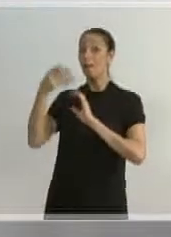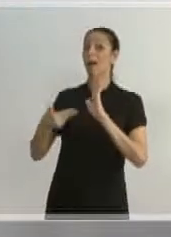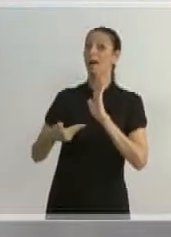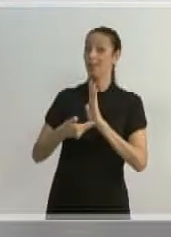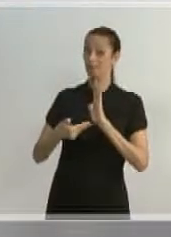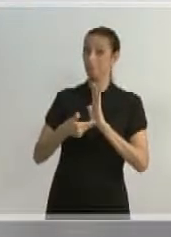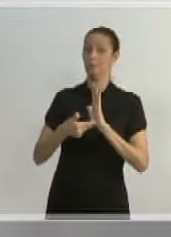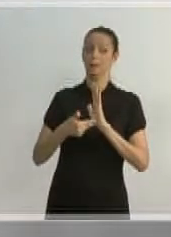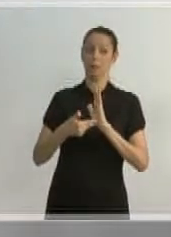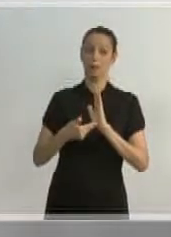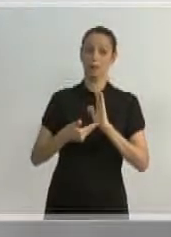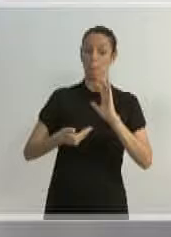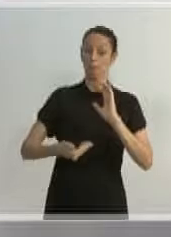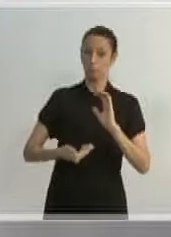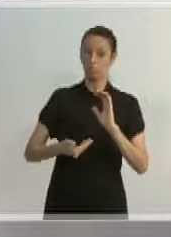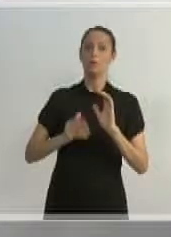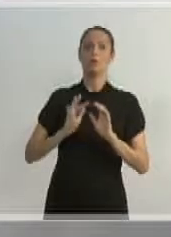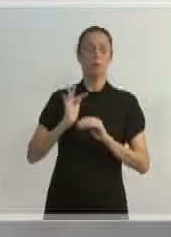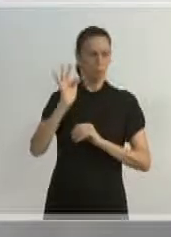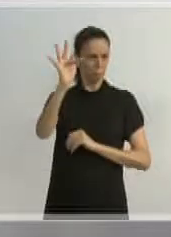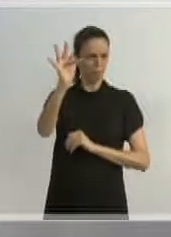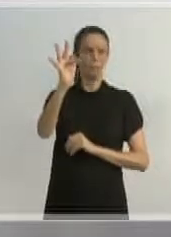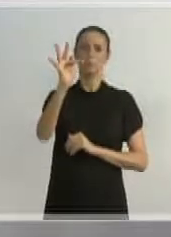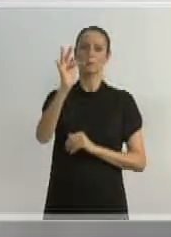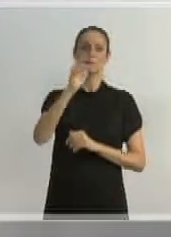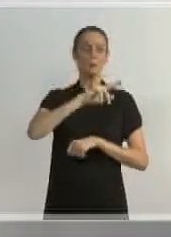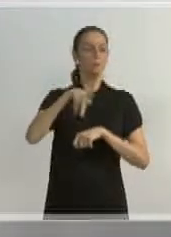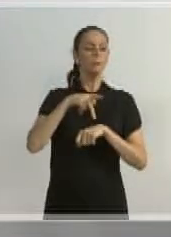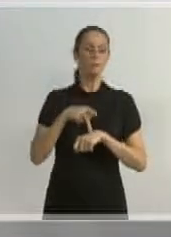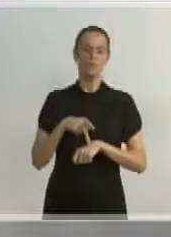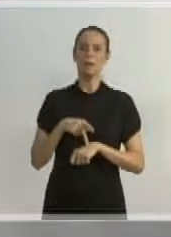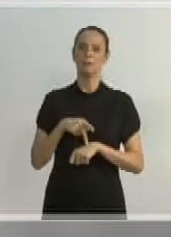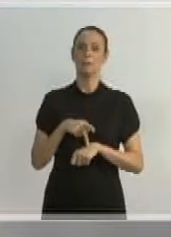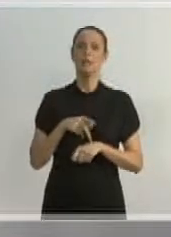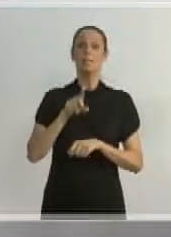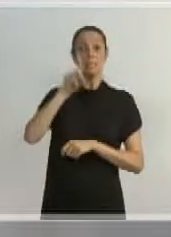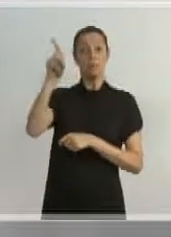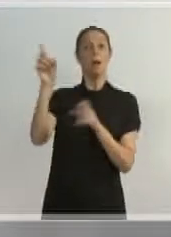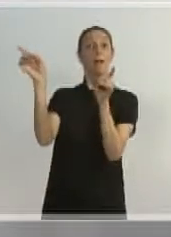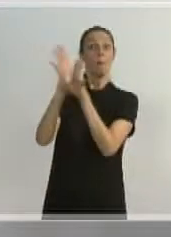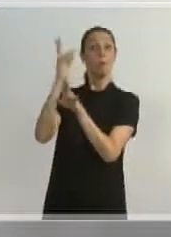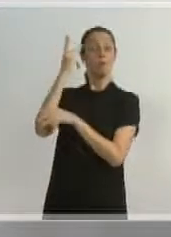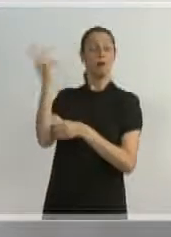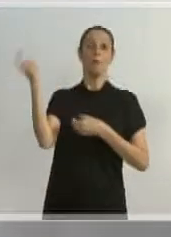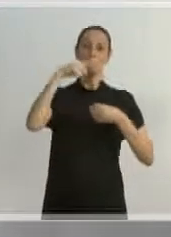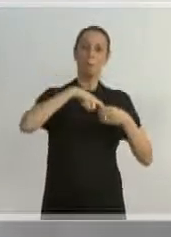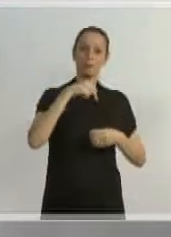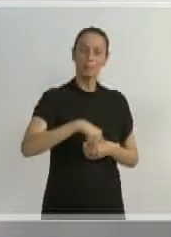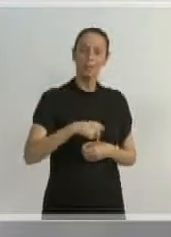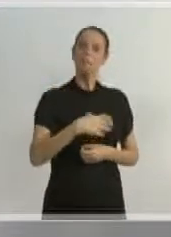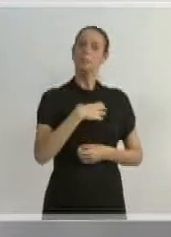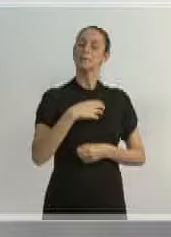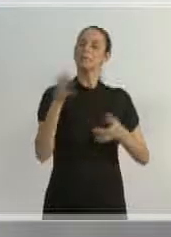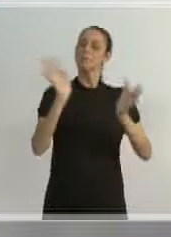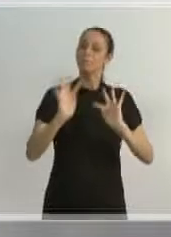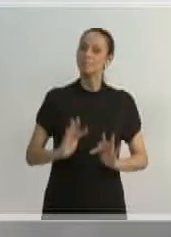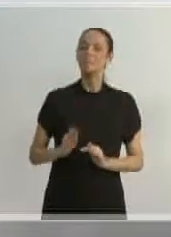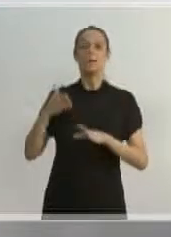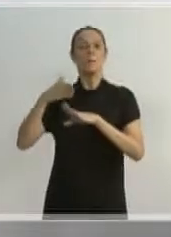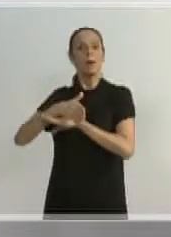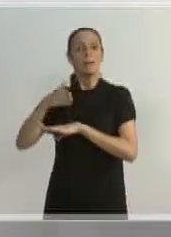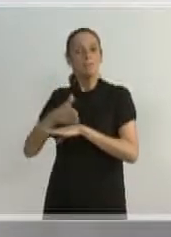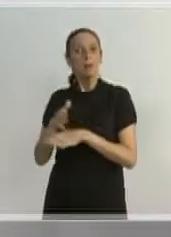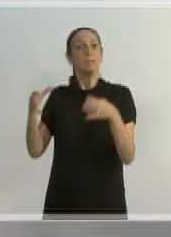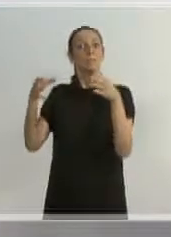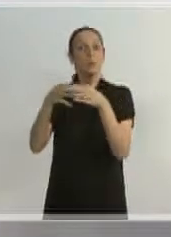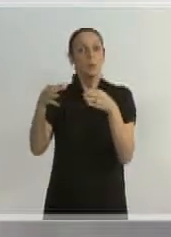que vai ser o futuro do país. Bem, saio de lá com a felicidade imensa de sentir parte dessa verdadeira rede de mudança de pessoas